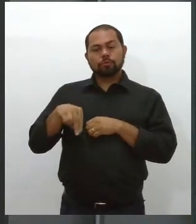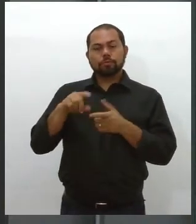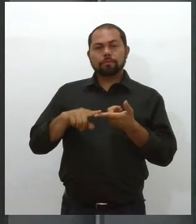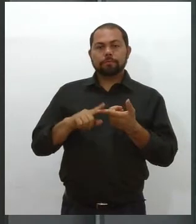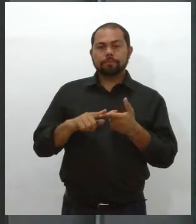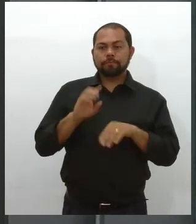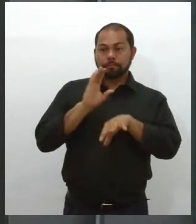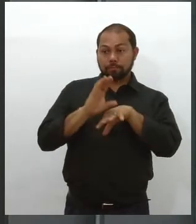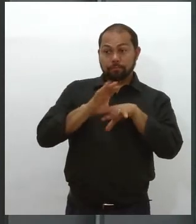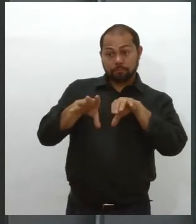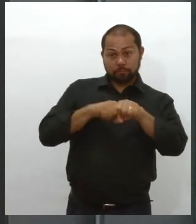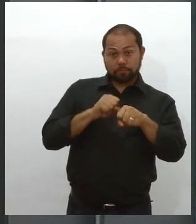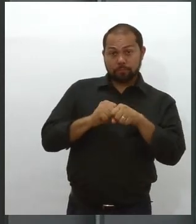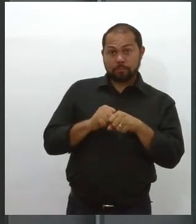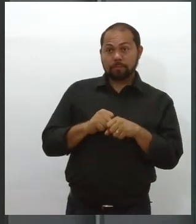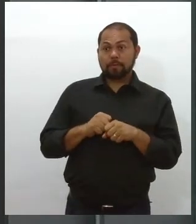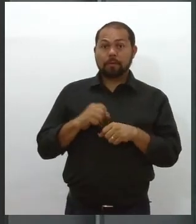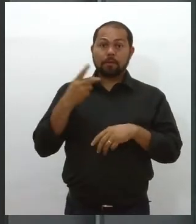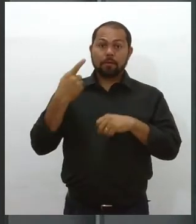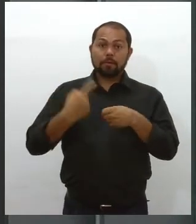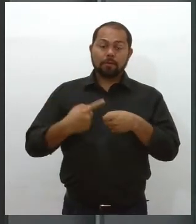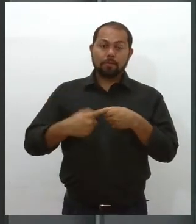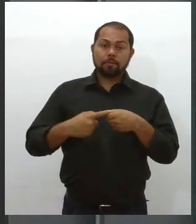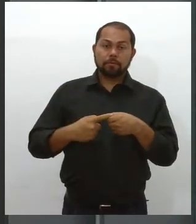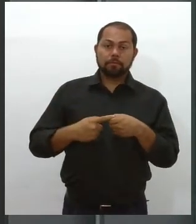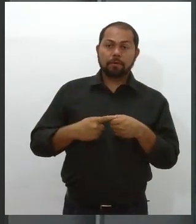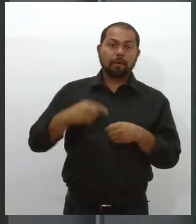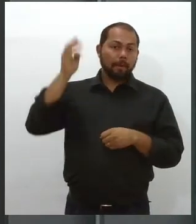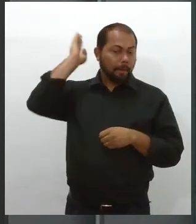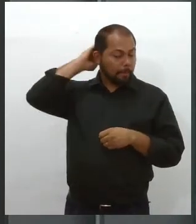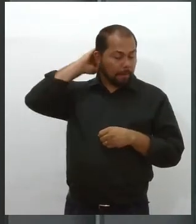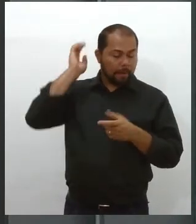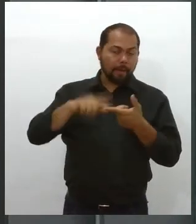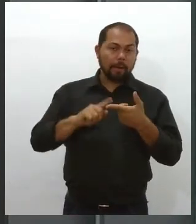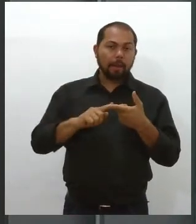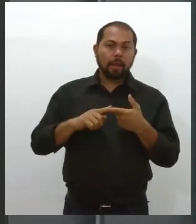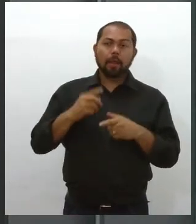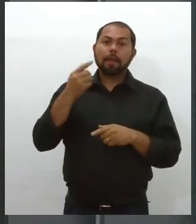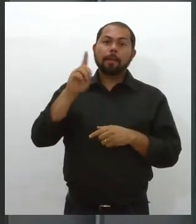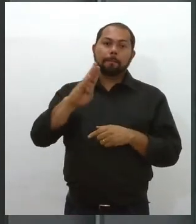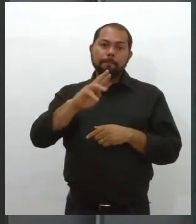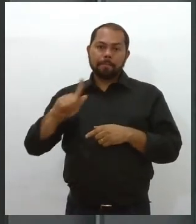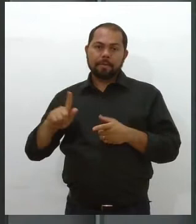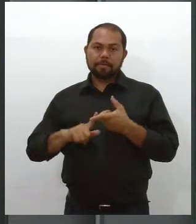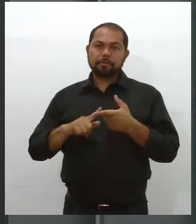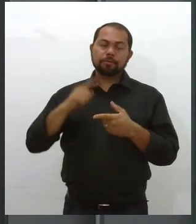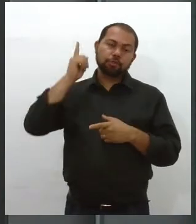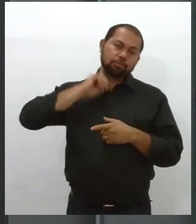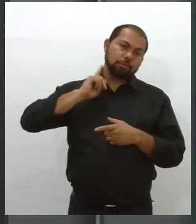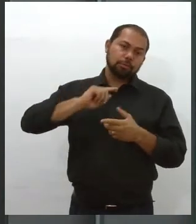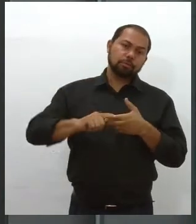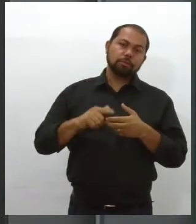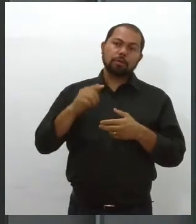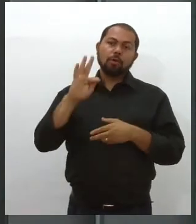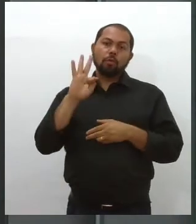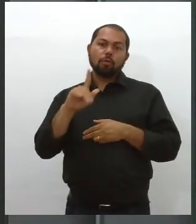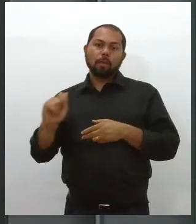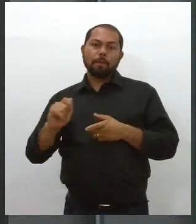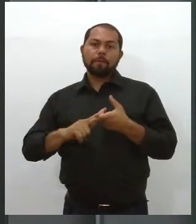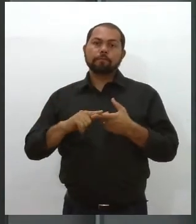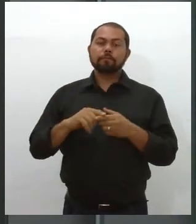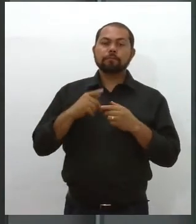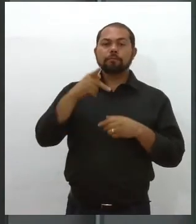realizado nas cidades de Belém, Belo Horizonte, Brasília, Florianópolis, Fortaleza, João Pessoa,